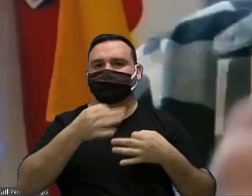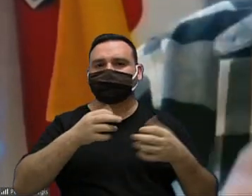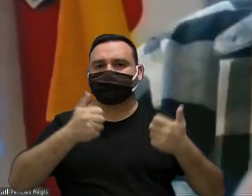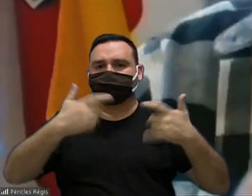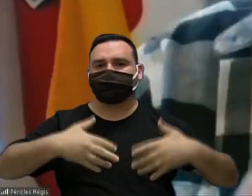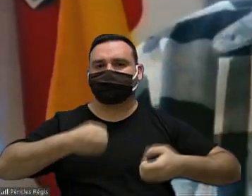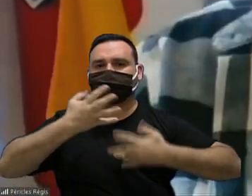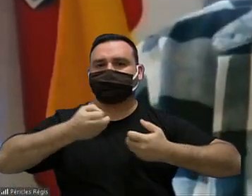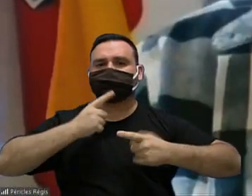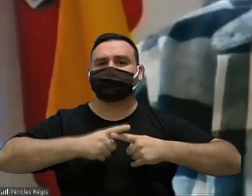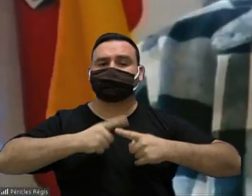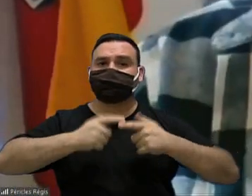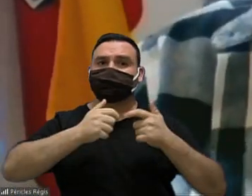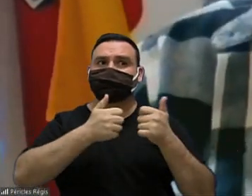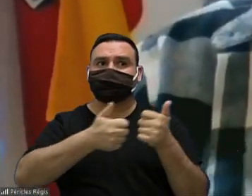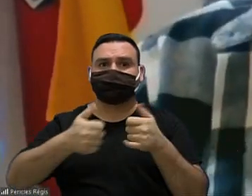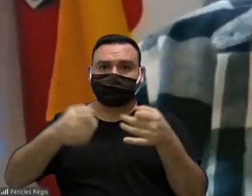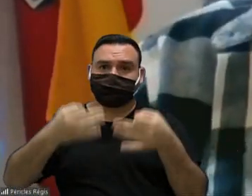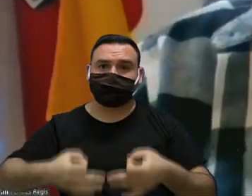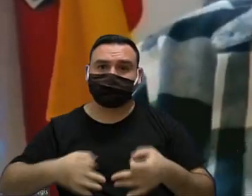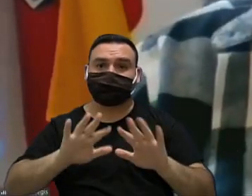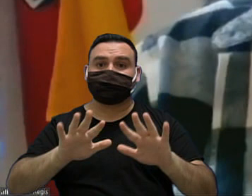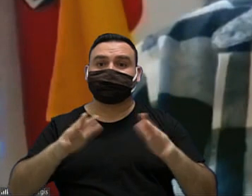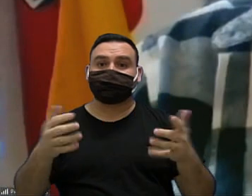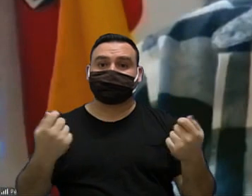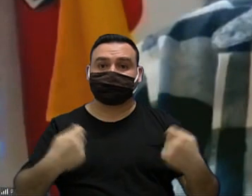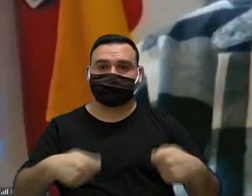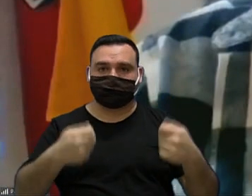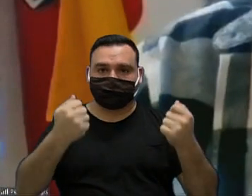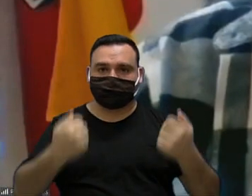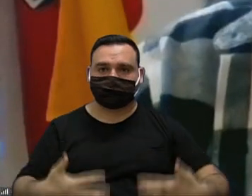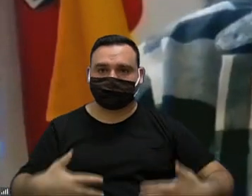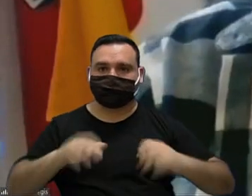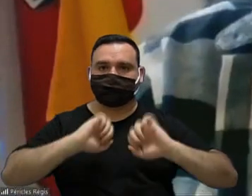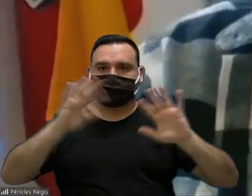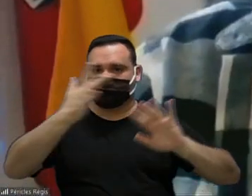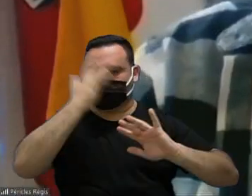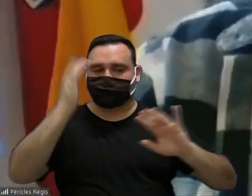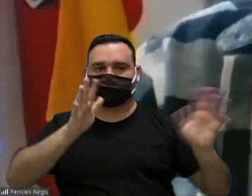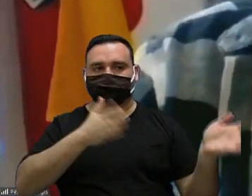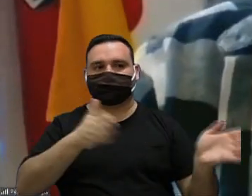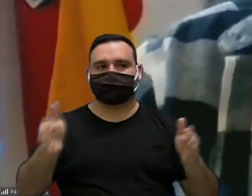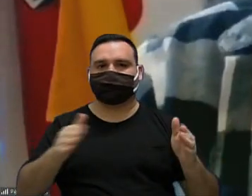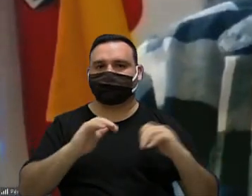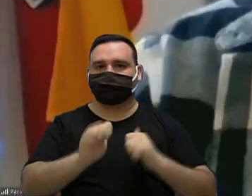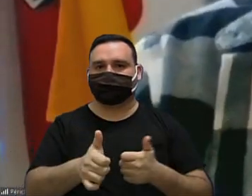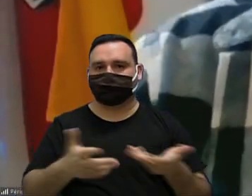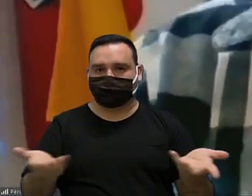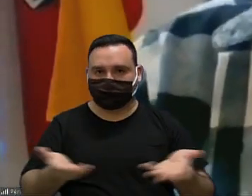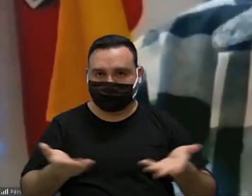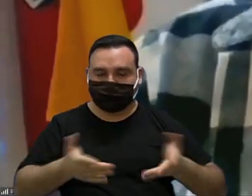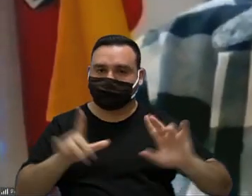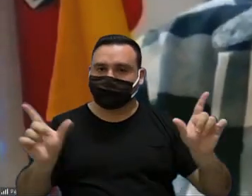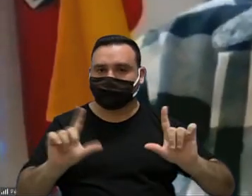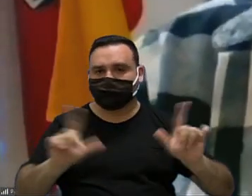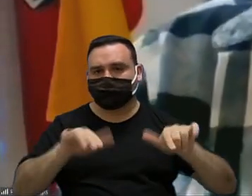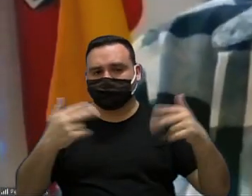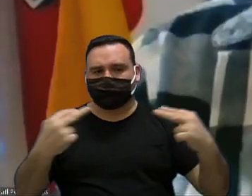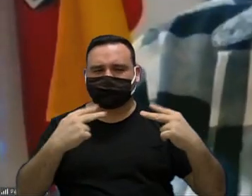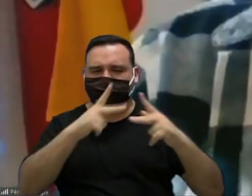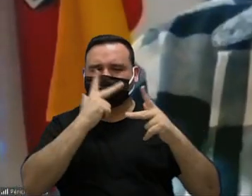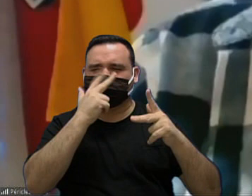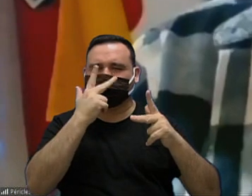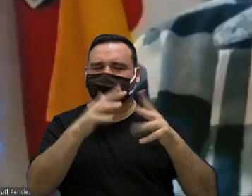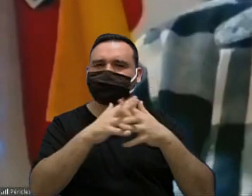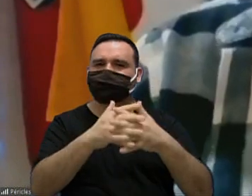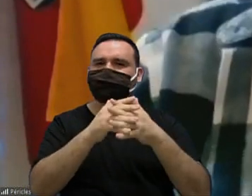é saudável isso mas só para esclarecer para quem está nos assistindo aqui talvez fique um pouco confuso